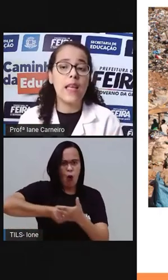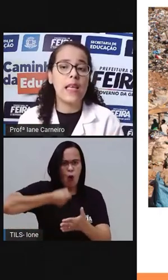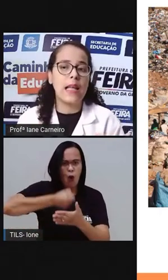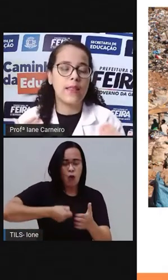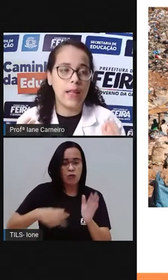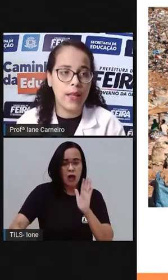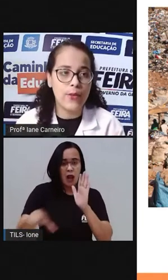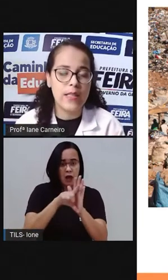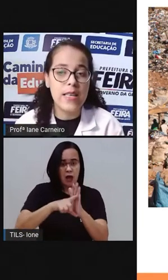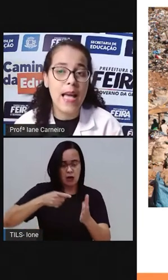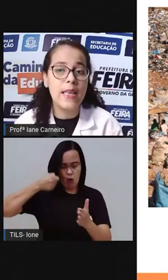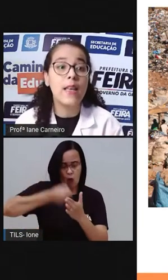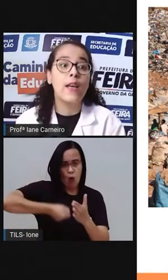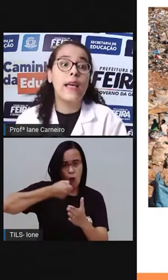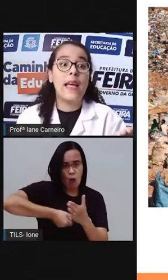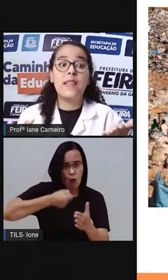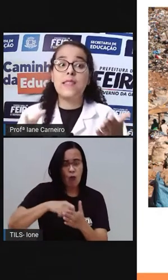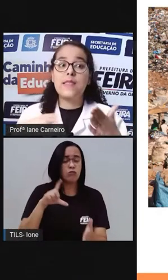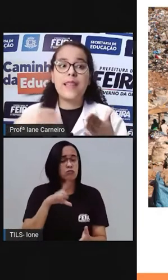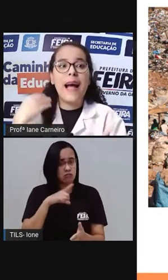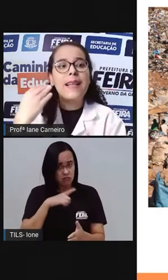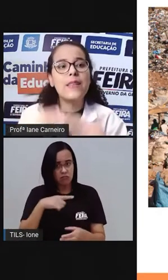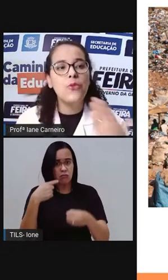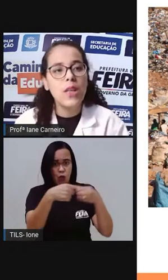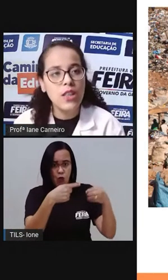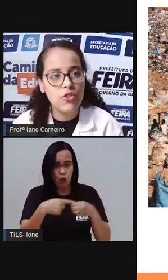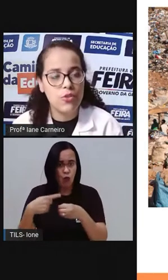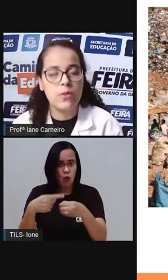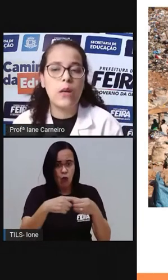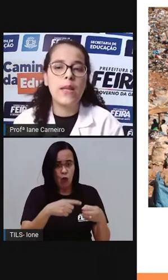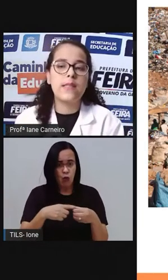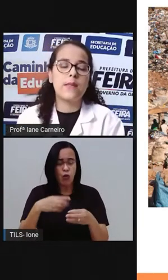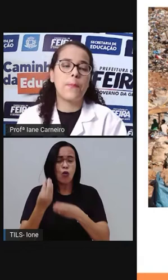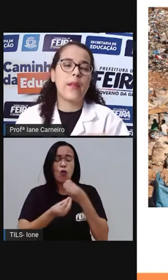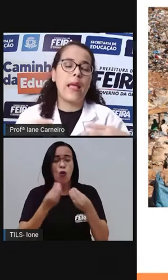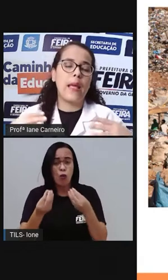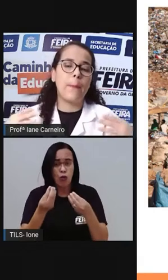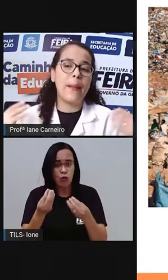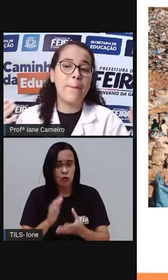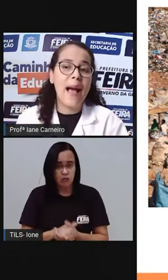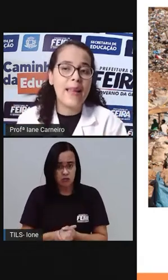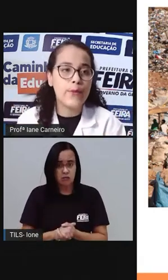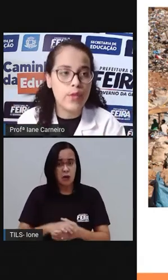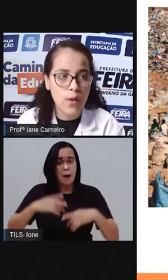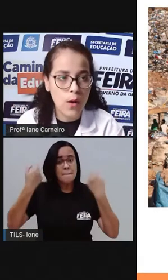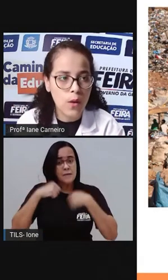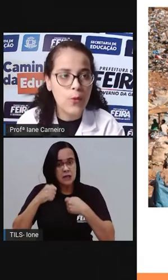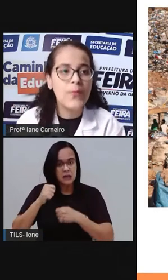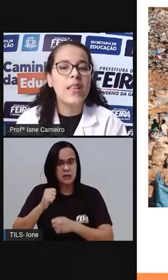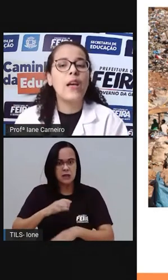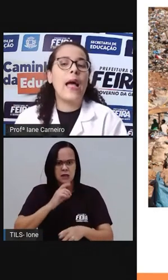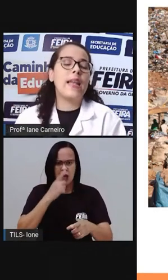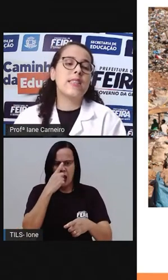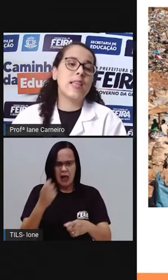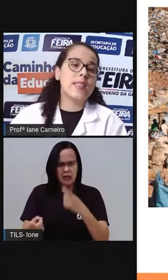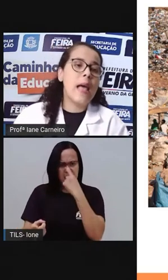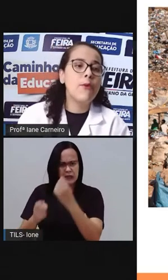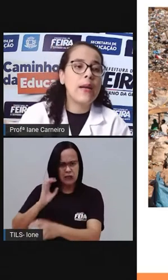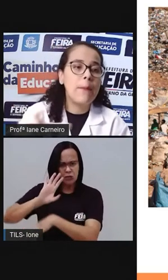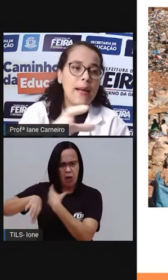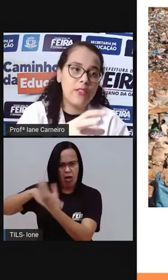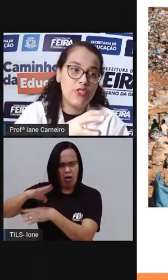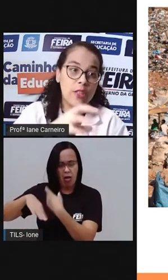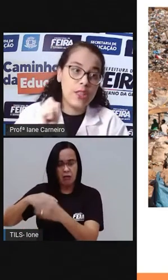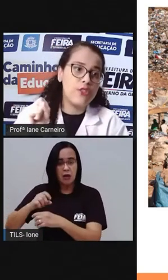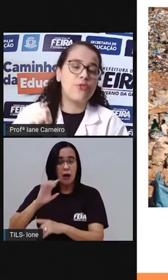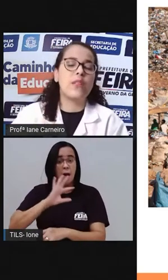criem aterros, né? E aí, eles tratam o lixo, então, eles preparam o solo, aí eles recebem